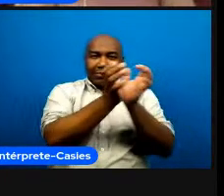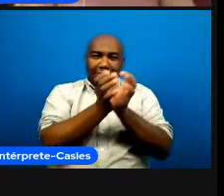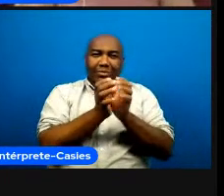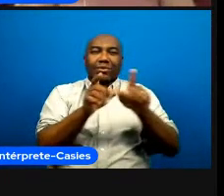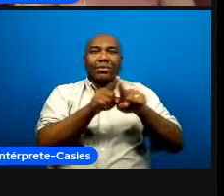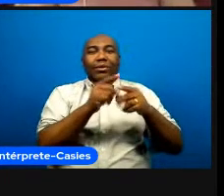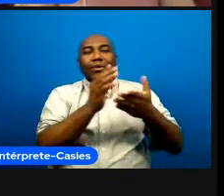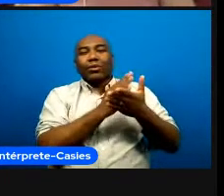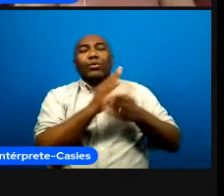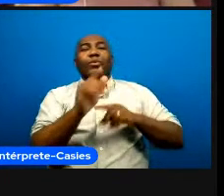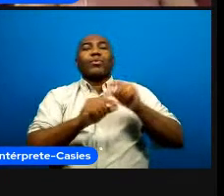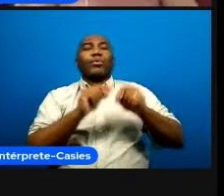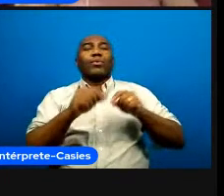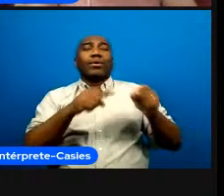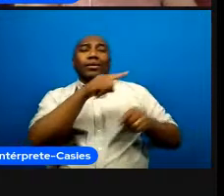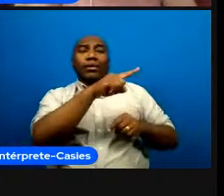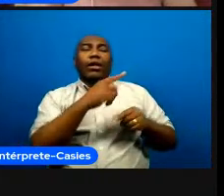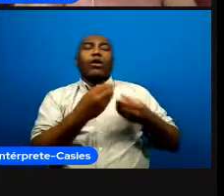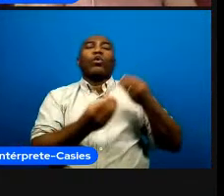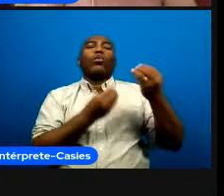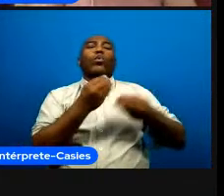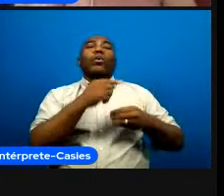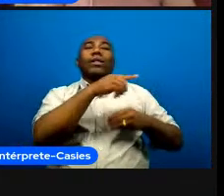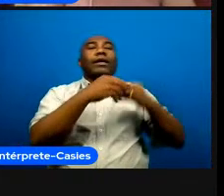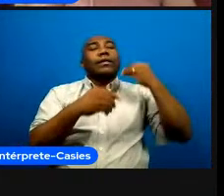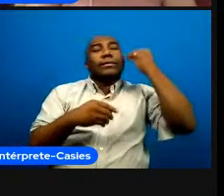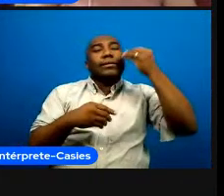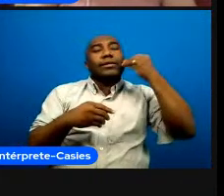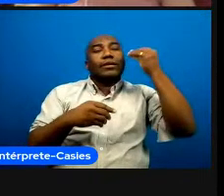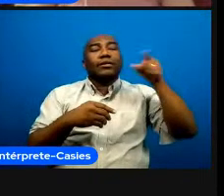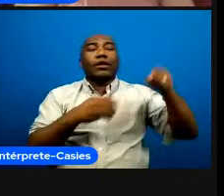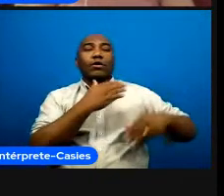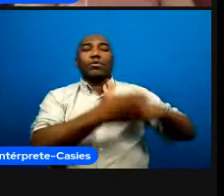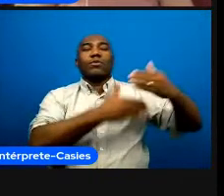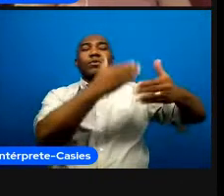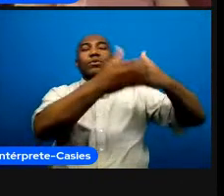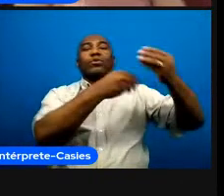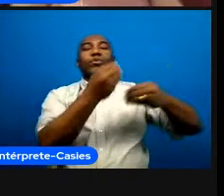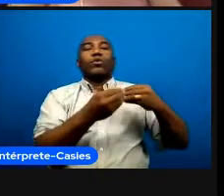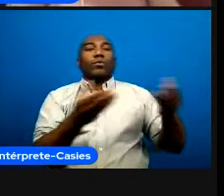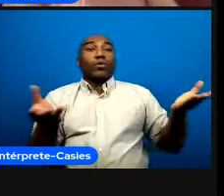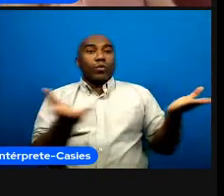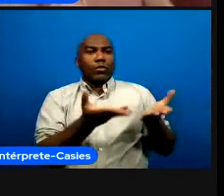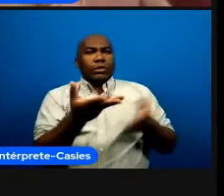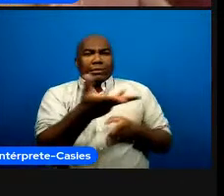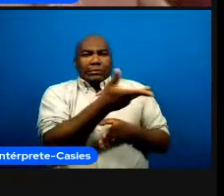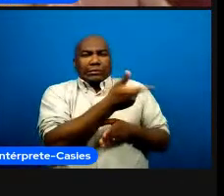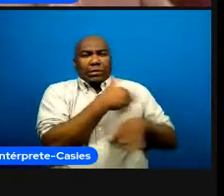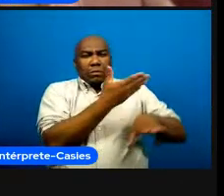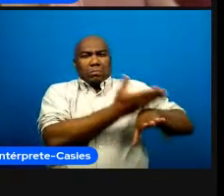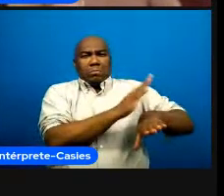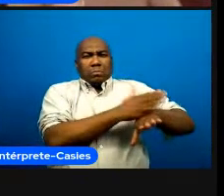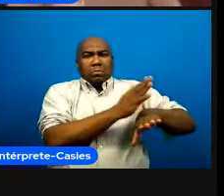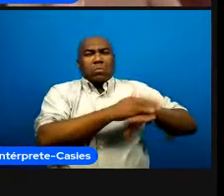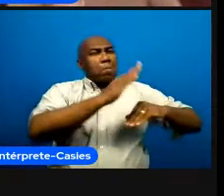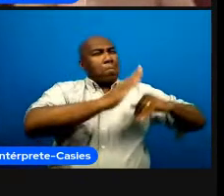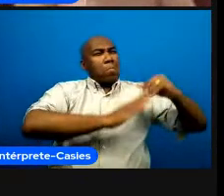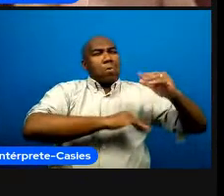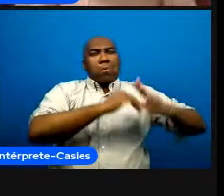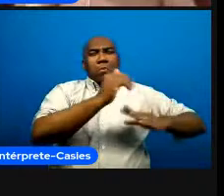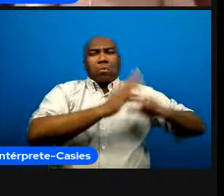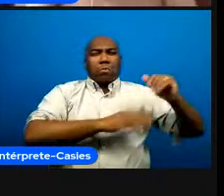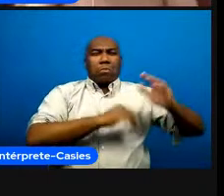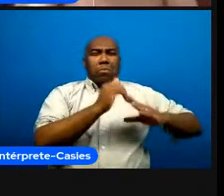mas afinal de contas quem trabalha lá como é que foi a sua experiência de aprendizagem para ser um treinador de formação de um clube de